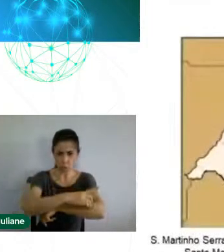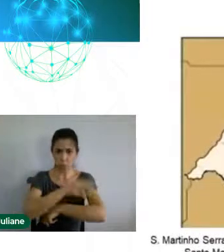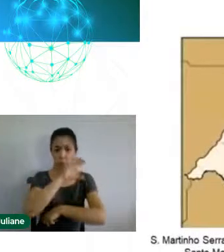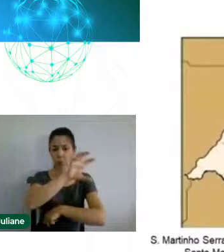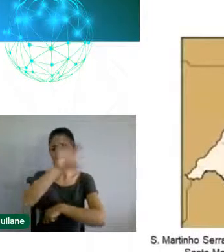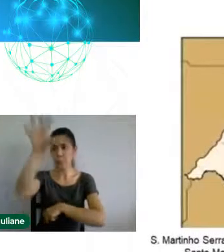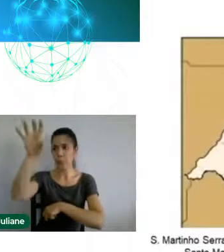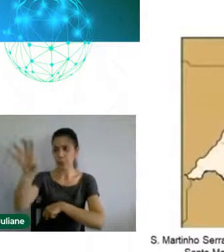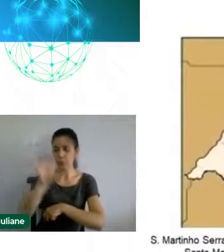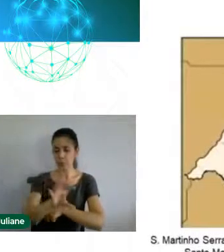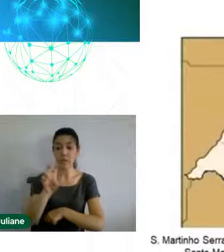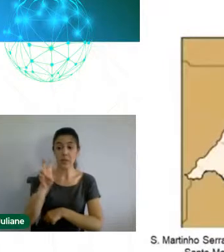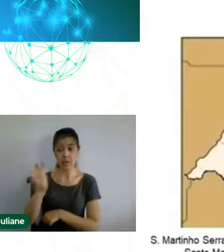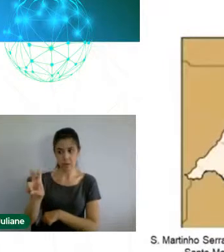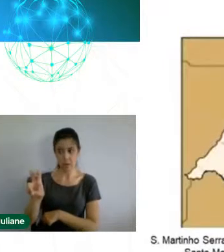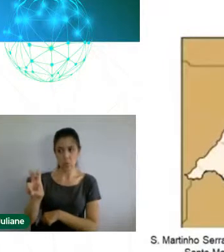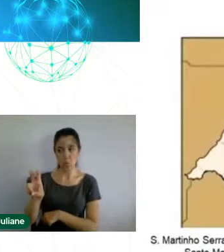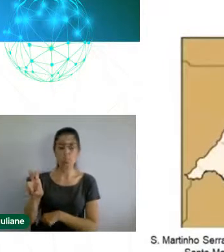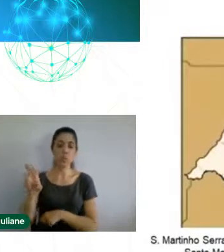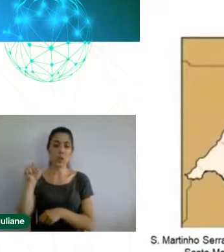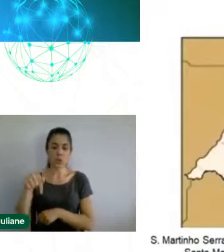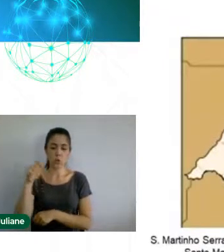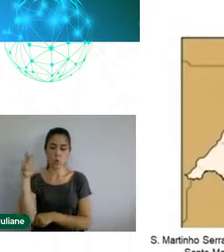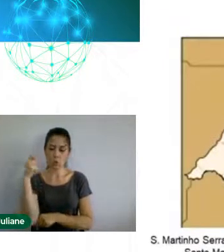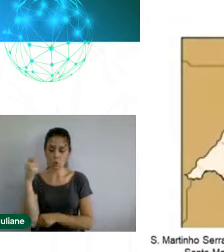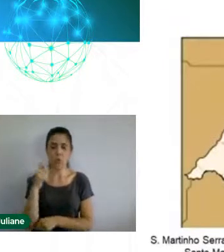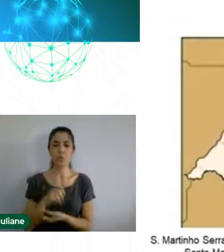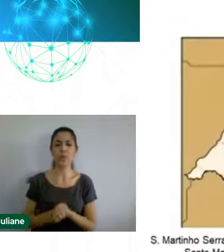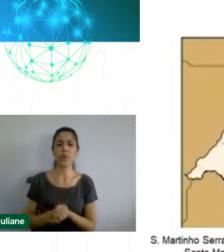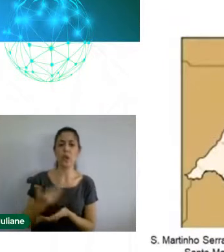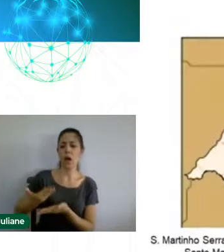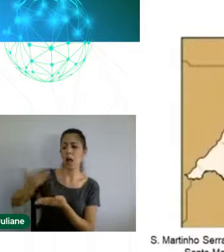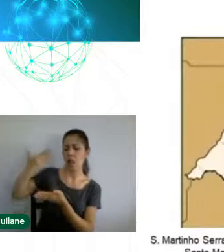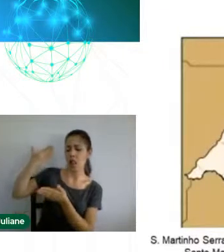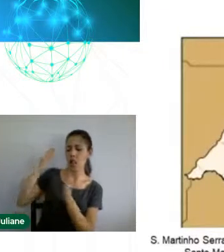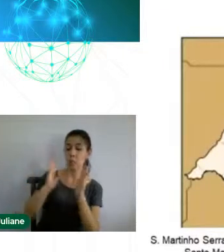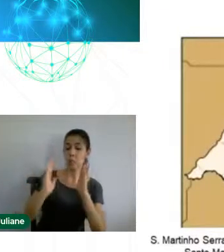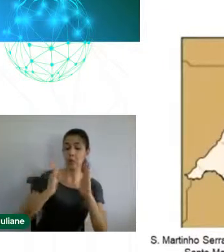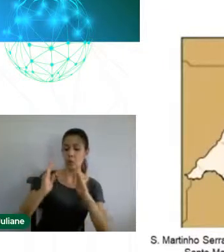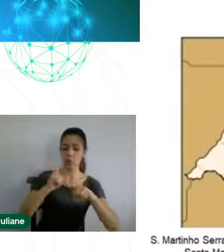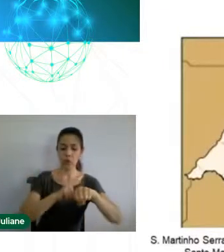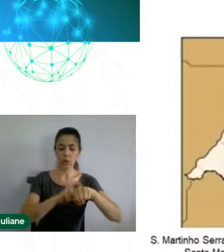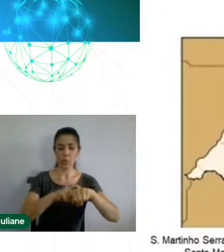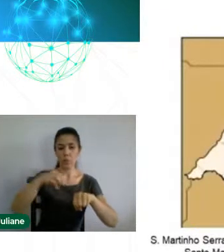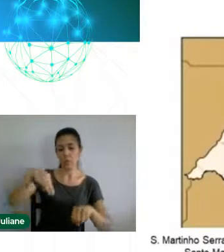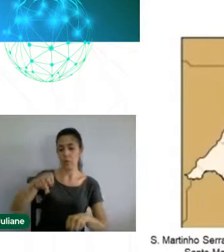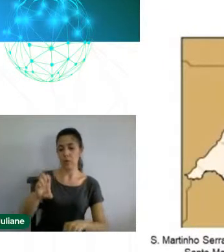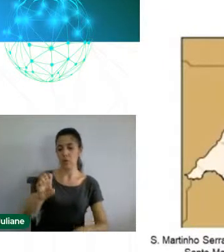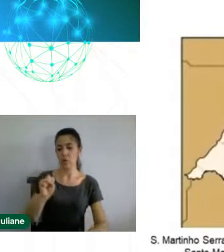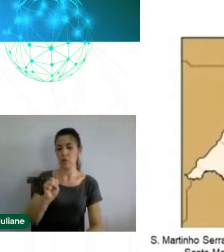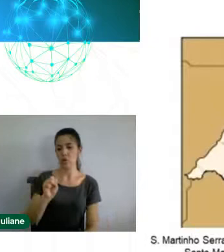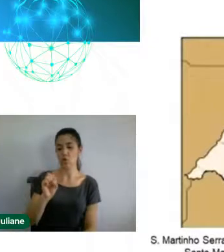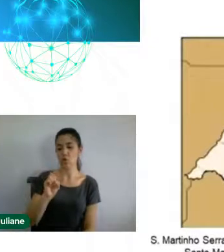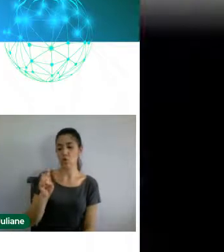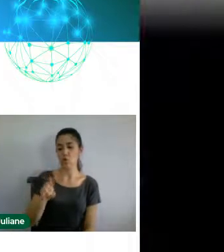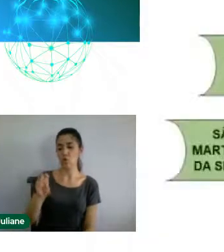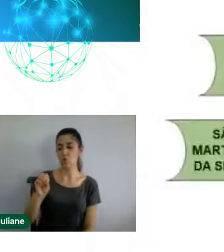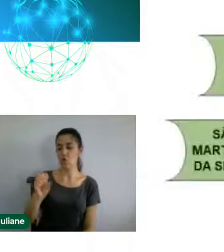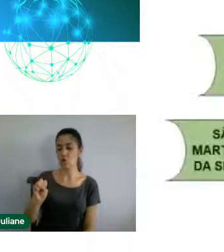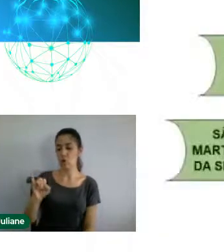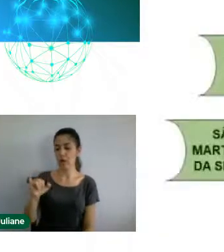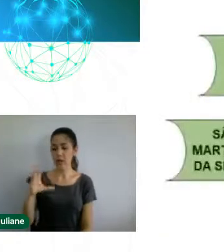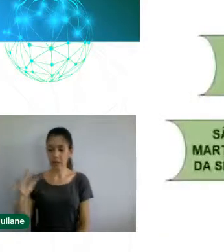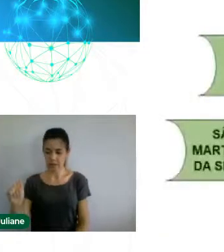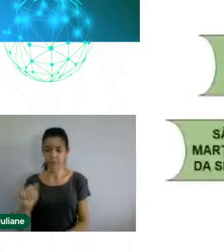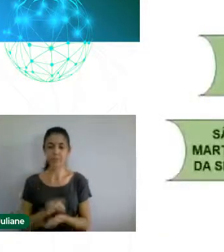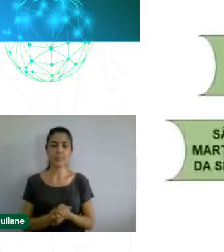à Era Mesozoita, do período Triássico Superior das épocas Carniano e Noriano. As pesquisas mostraram 13 espécies de dinossauros para a